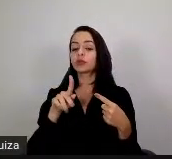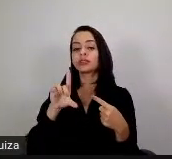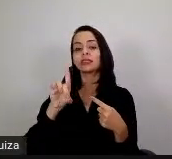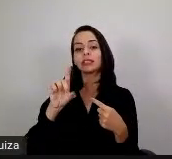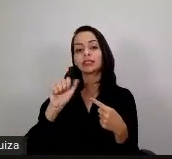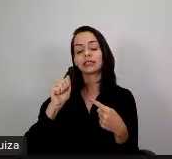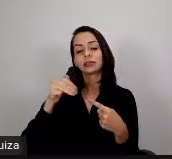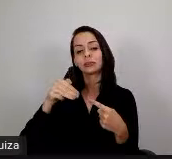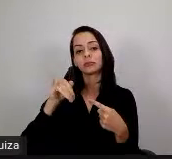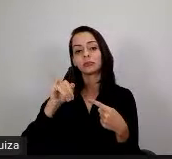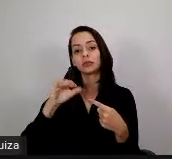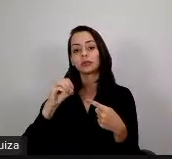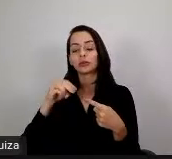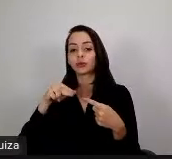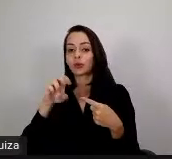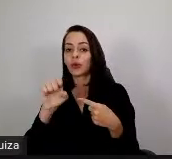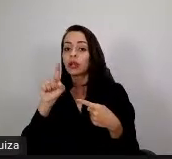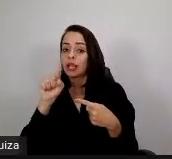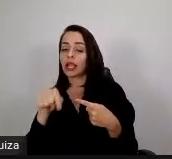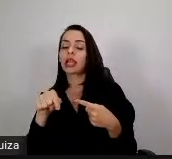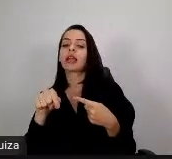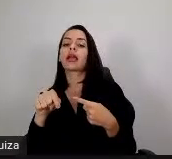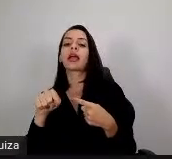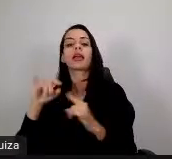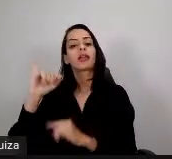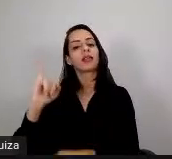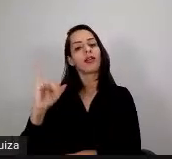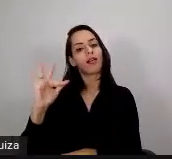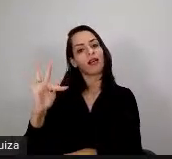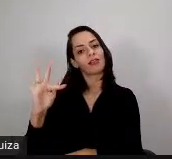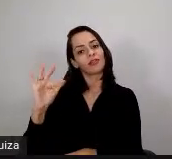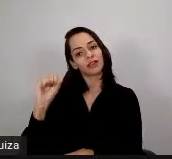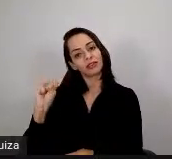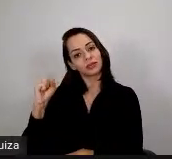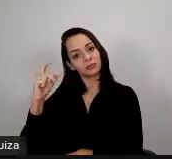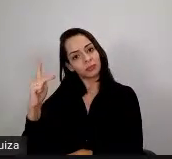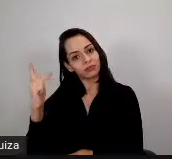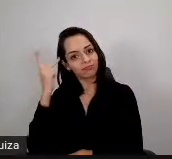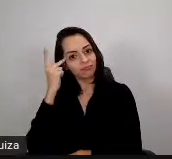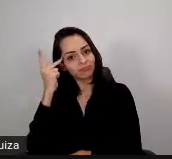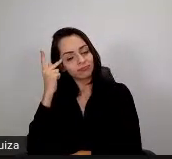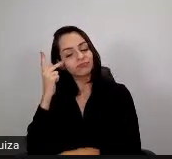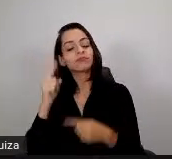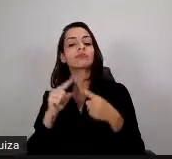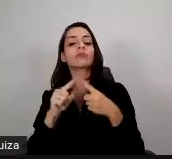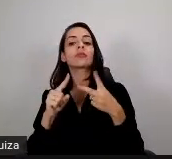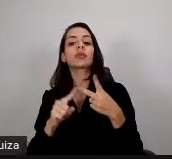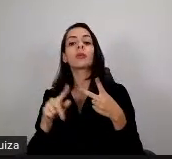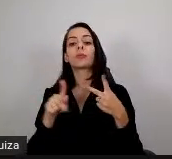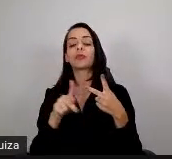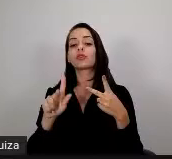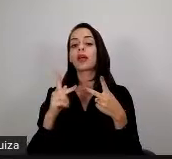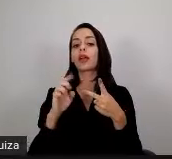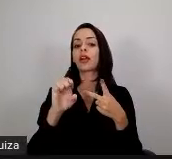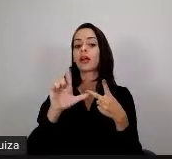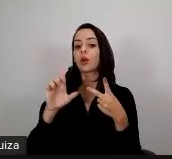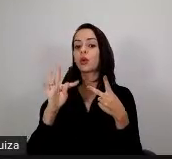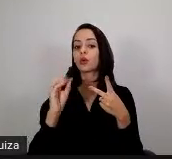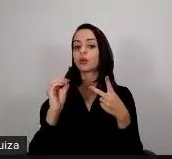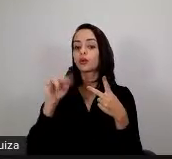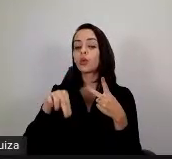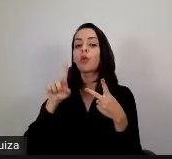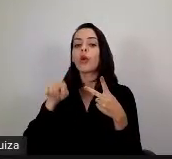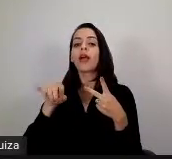de São Paulo, e também pelo professor Elton, do Instituto Federal do Rio de Janeiro, e a nossa querida